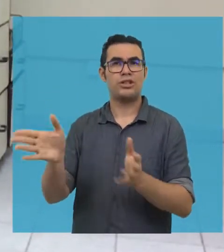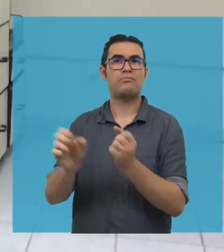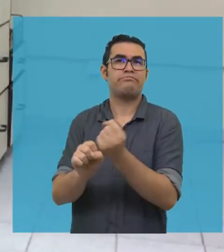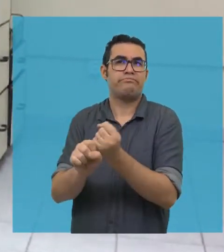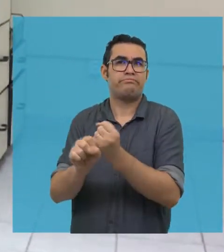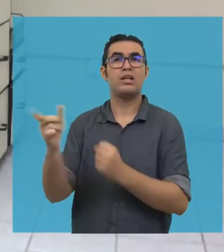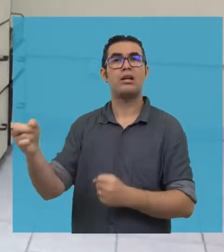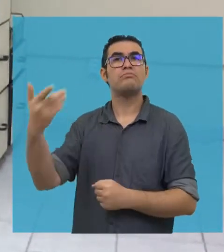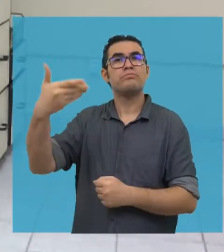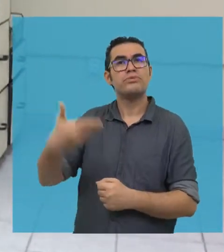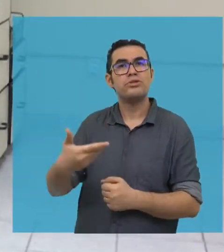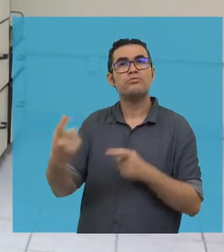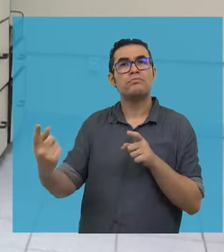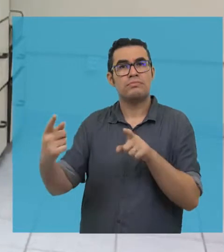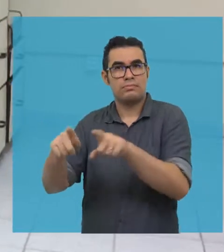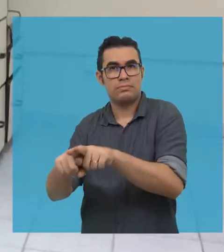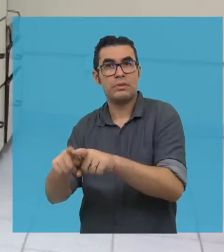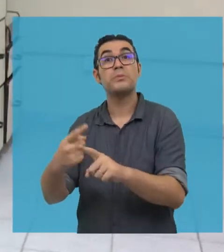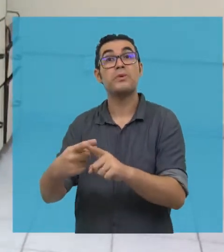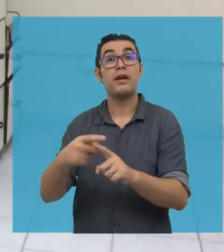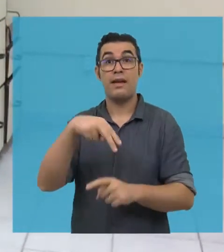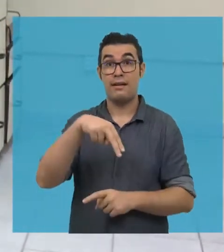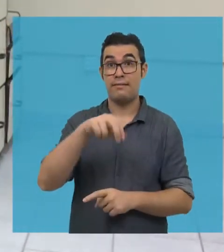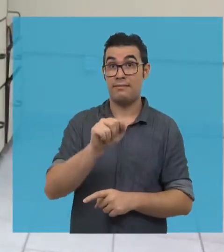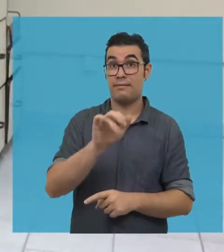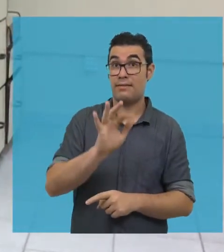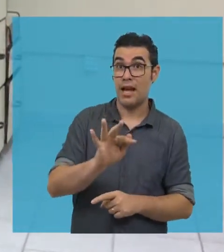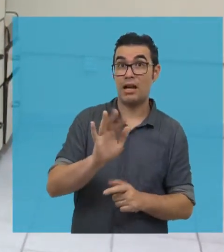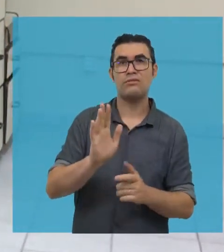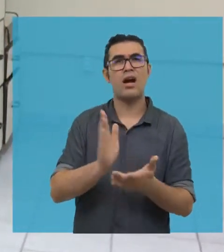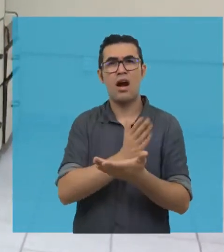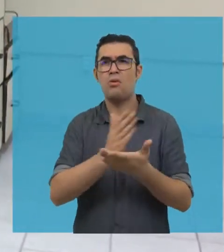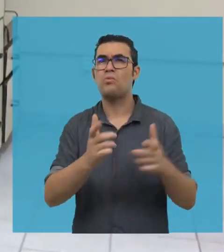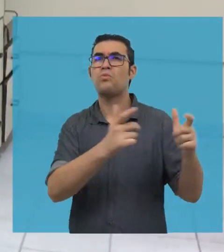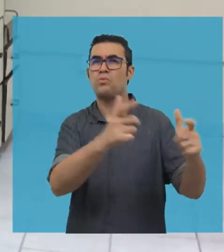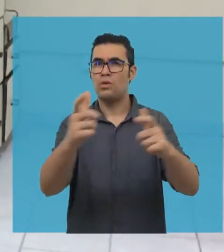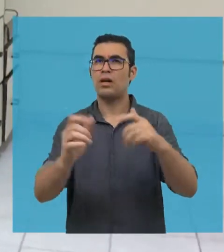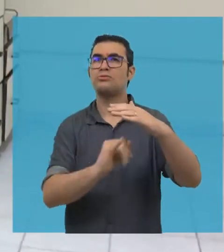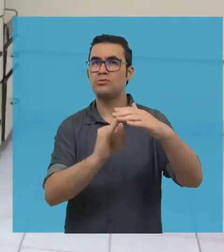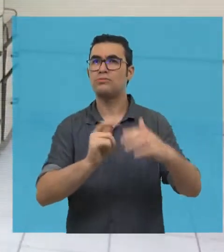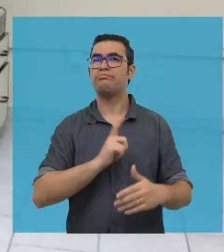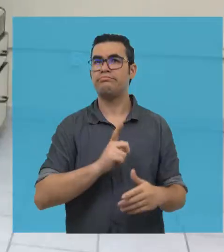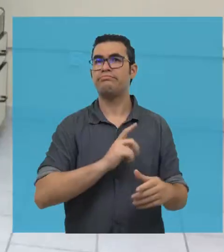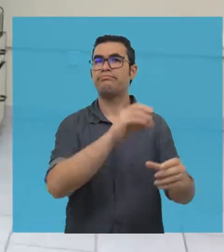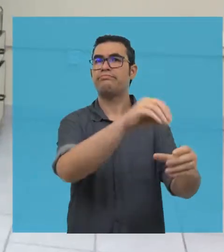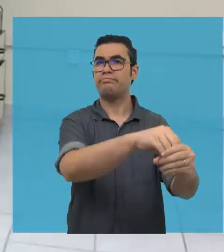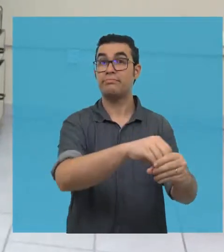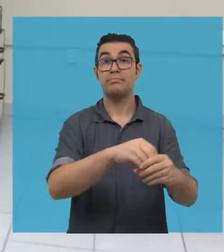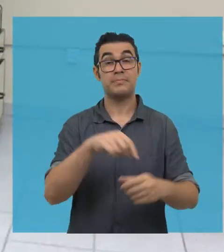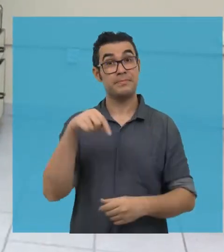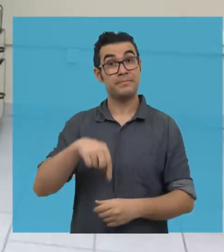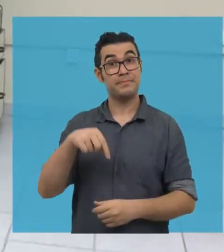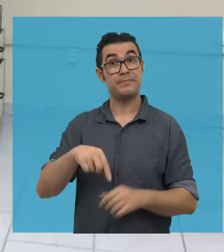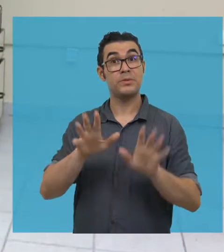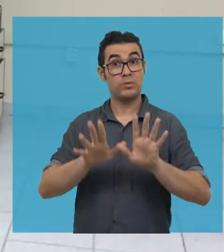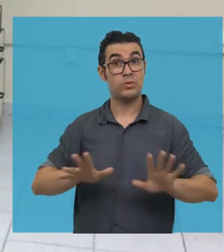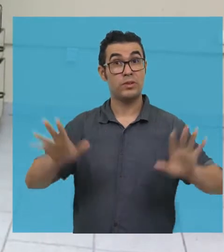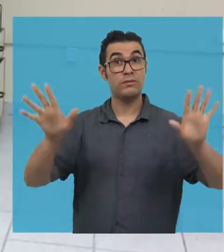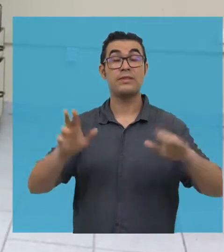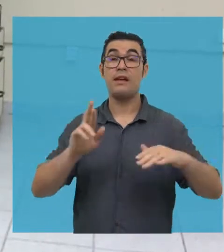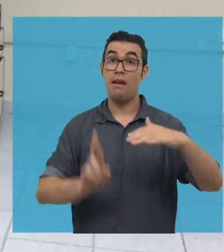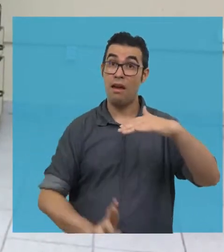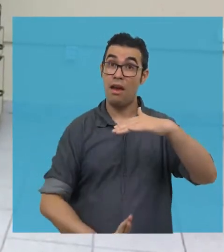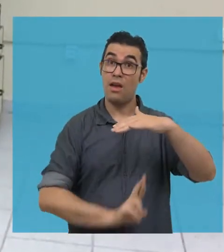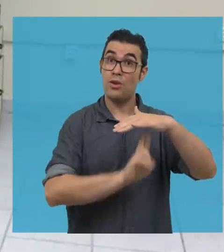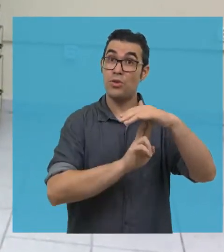Porque o NAF, que o Núcleo de Apoio Contábil e Fiscal, ele já existe em algumas instituições no Ceará. Então o professor Henri, o reitor da